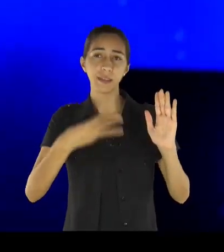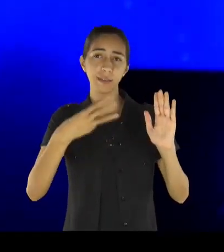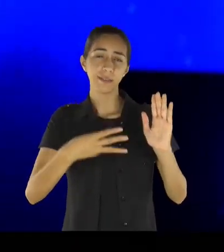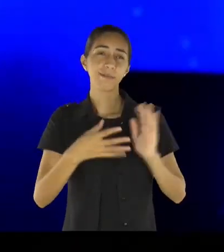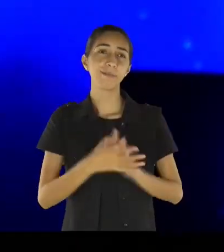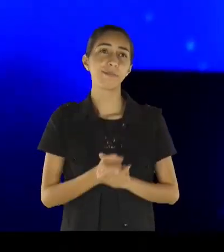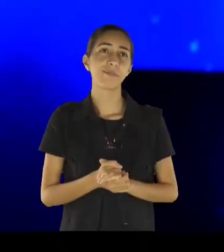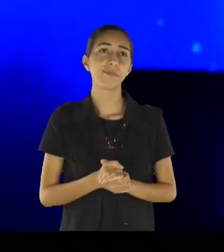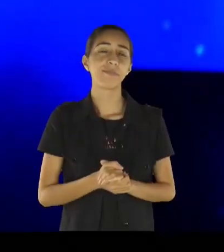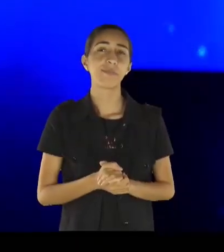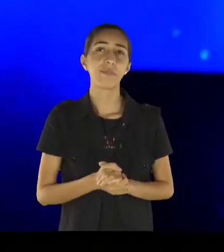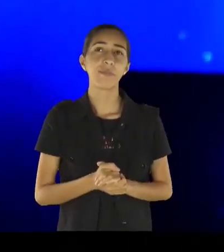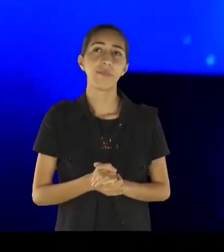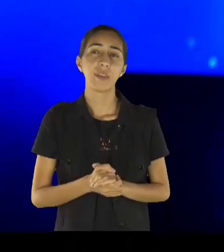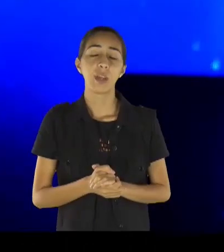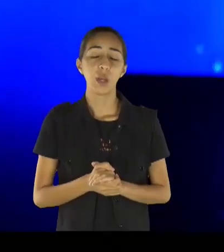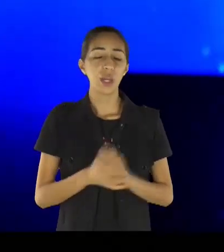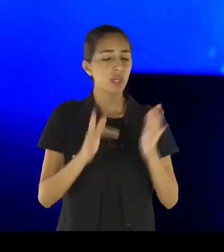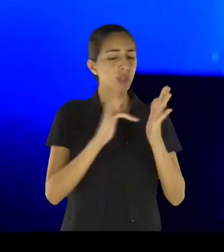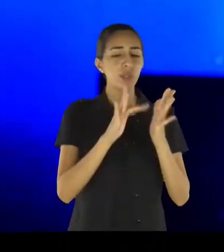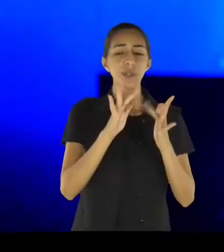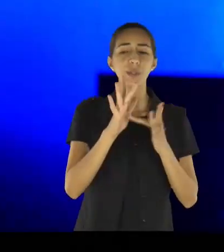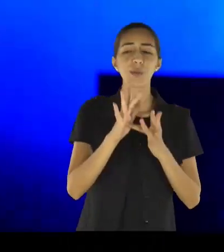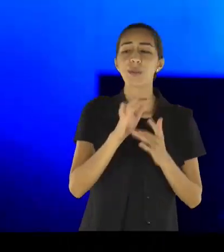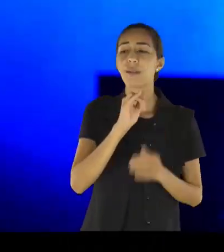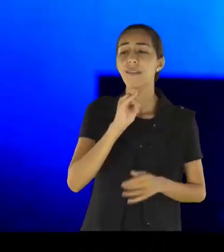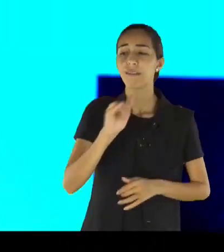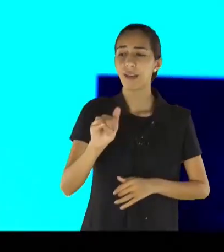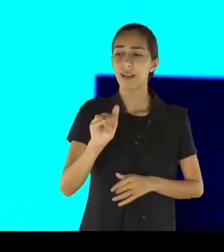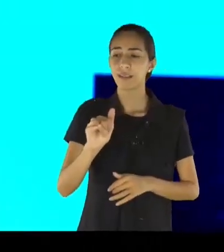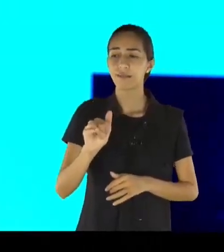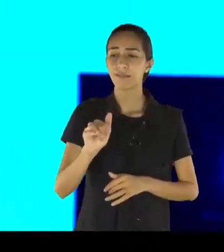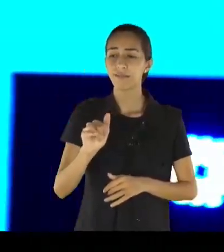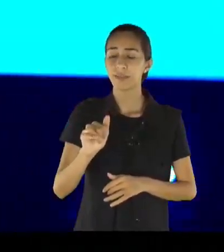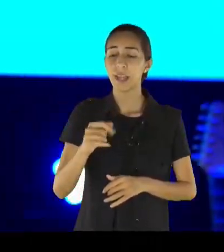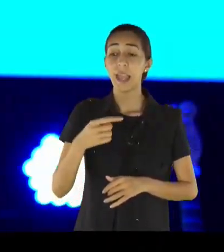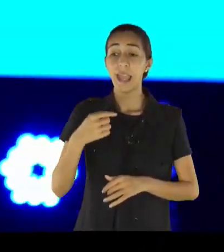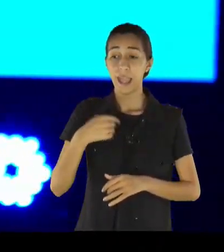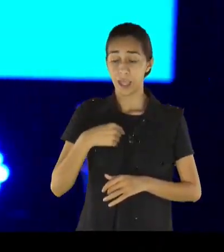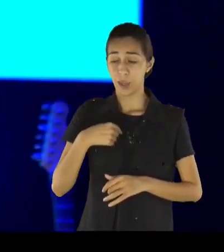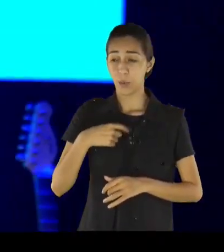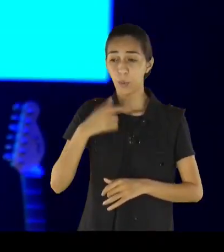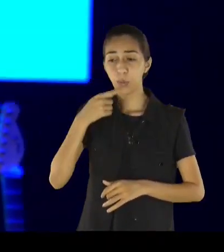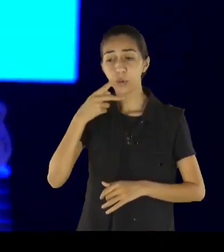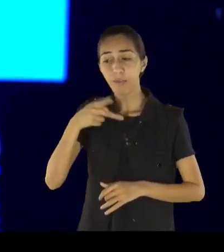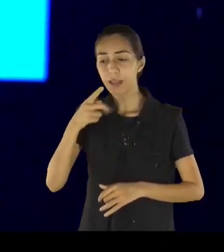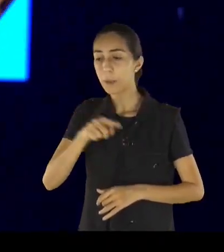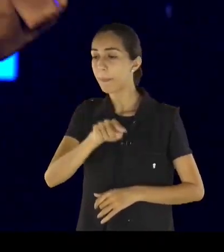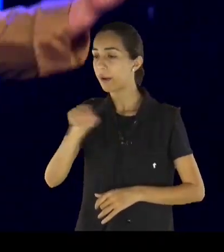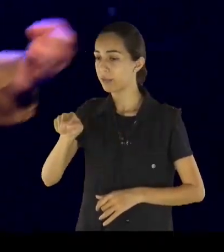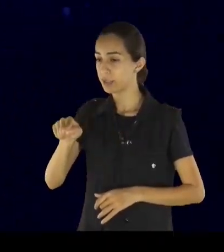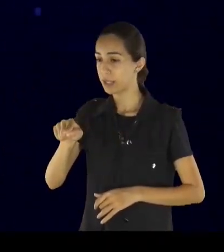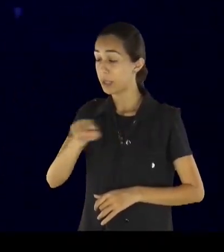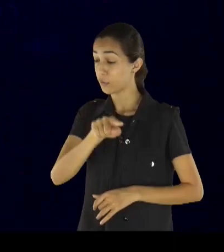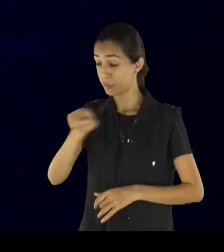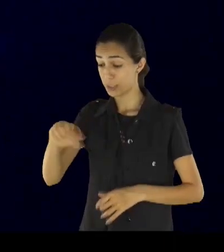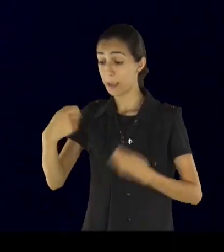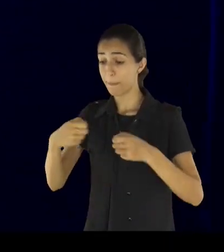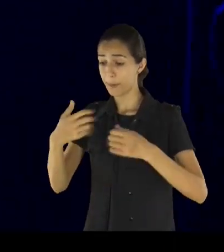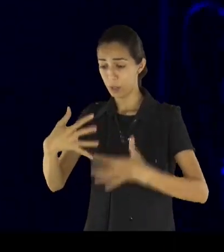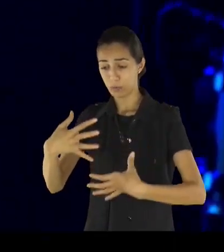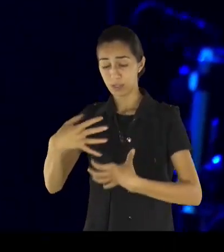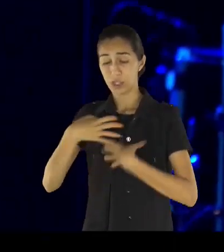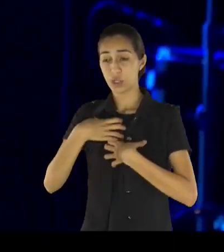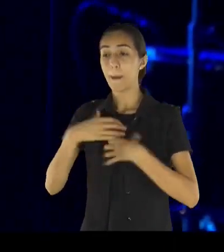no mundo, no tereis aflições, mas tende de bom ânimo, eu venci o mundo, e vós vencereis também, olha, você